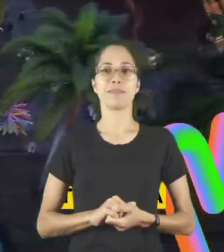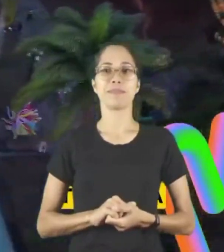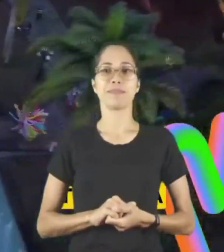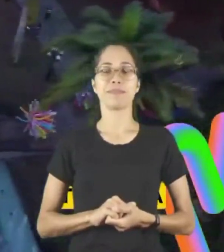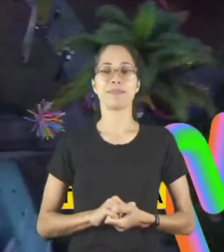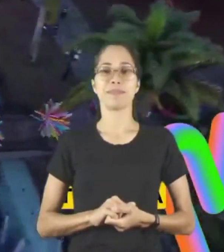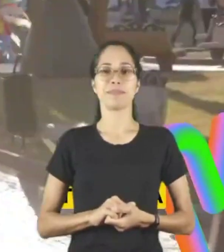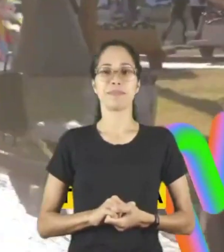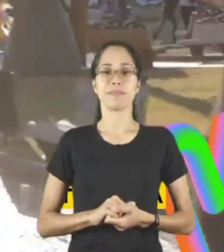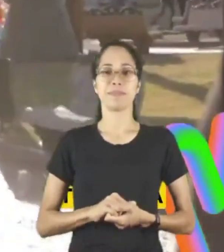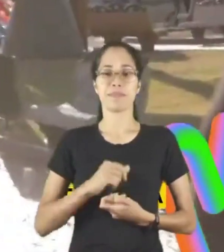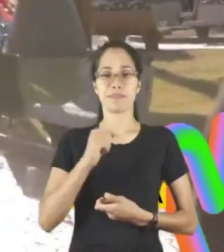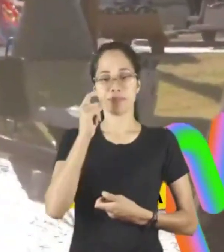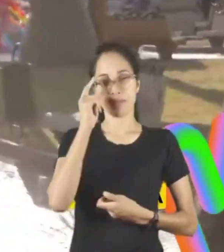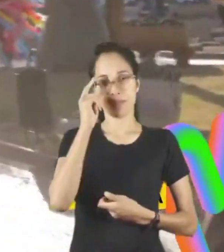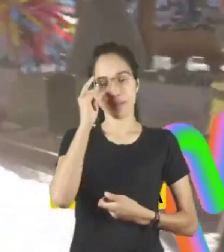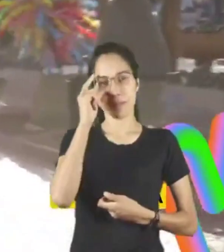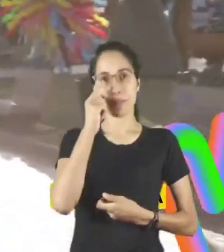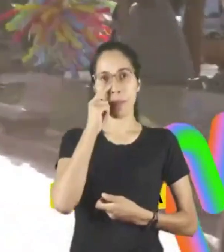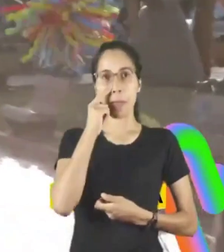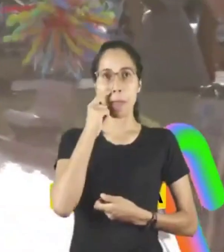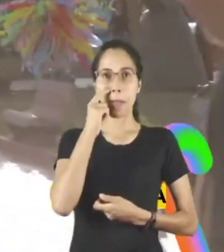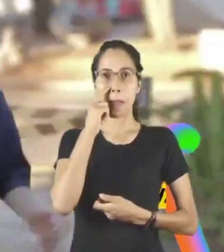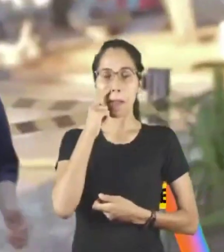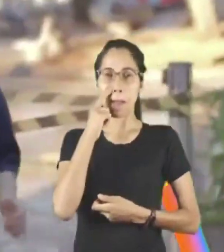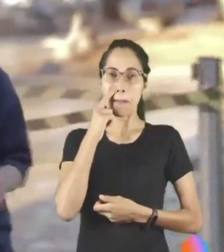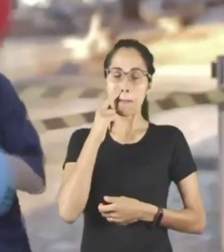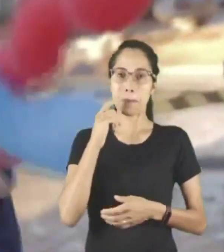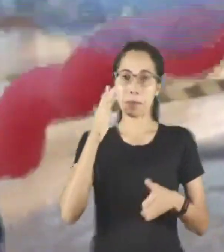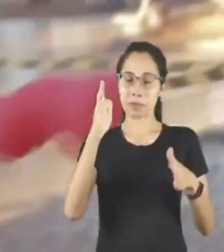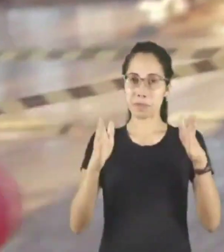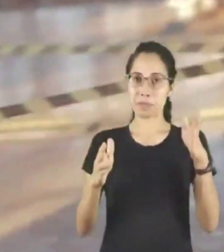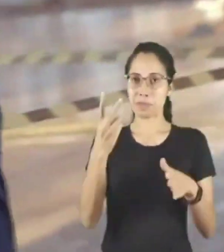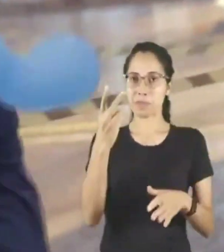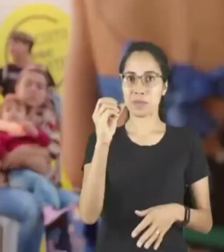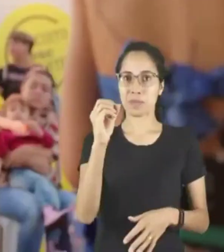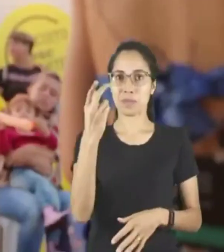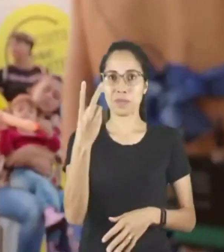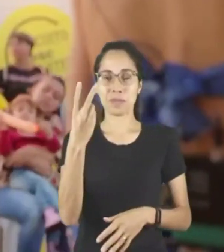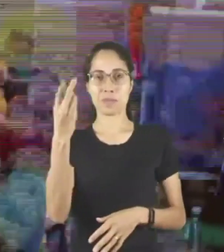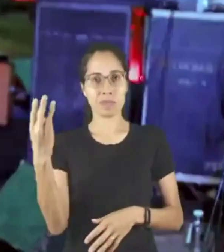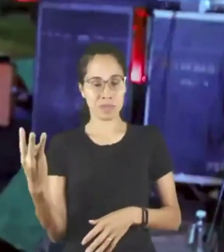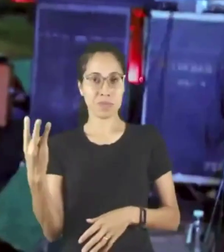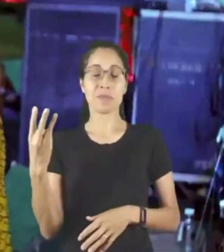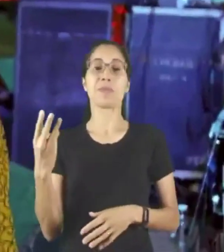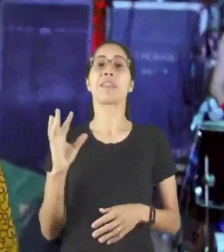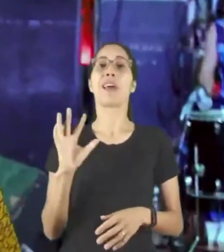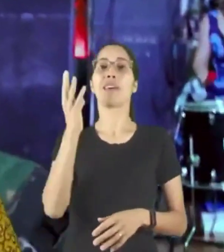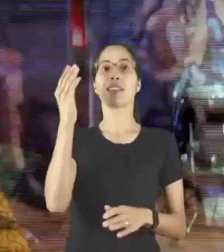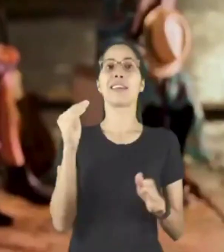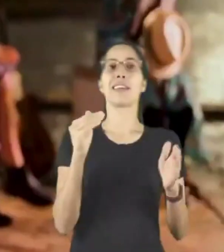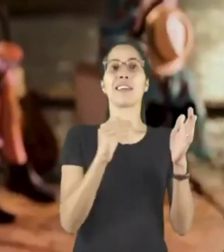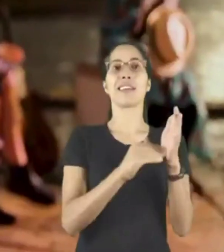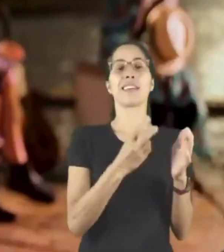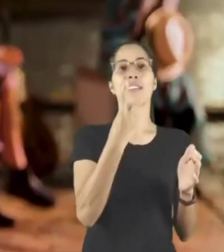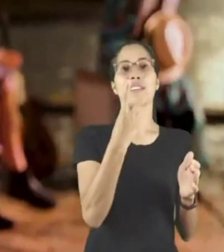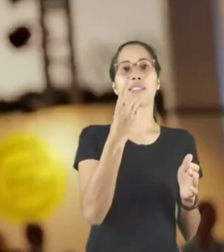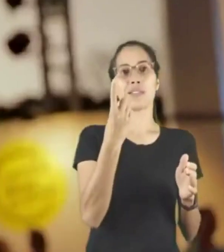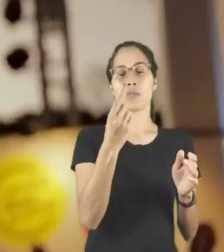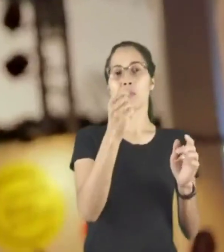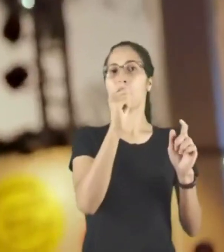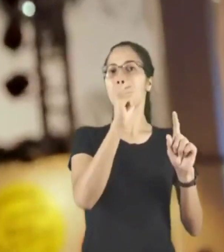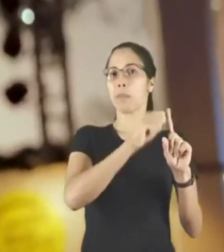A edição 2023 do Circuito Sesc de Artes acontece de 21 de outubro a 26 de novembro,